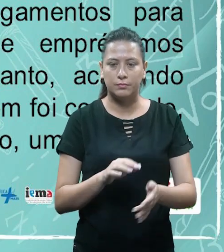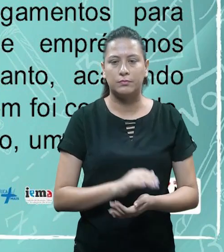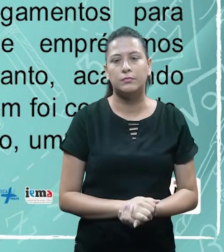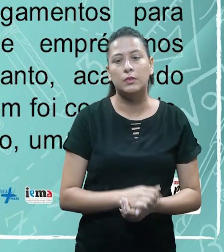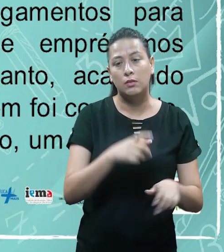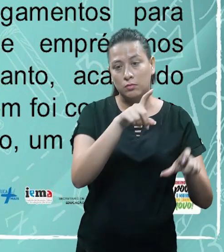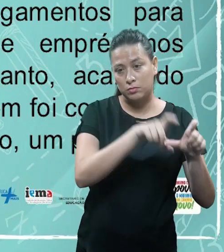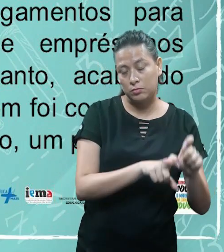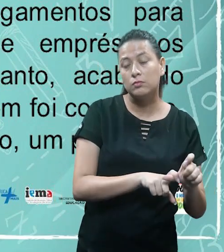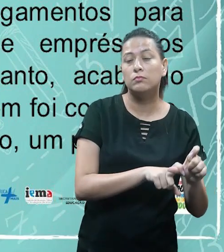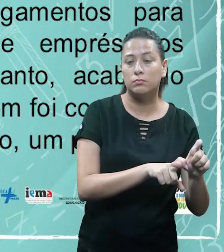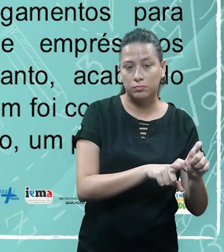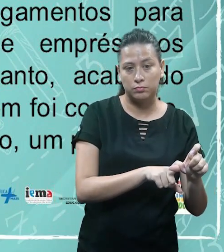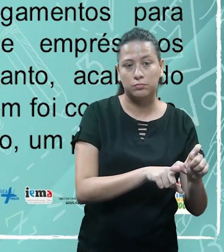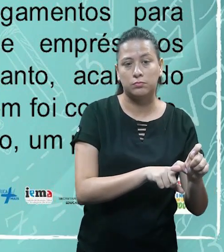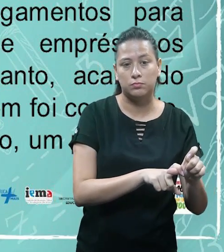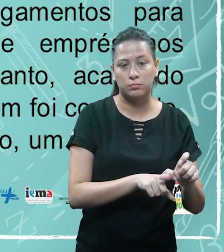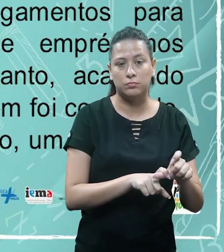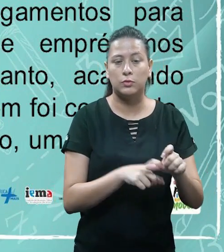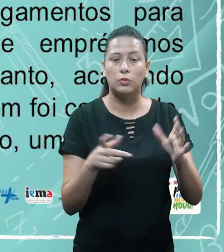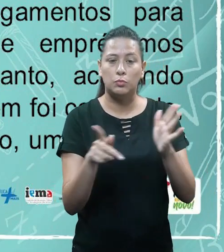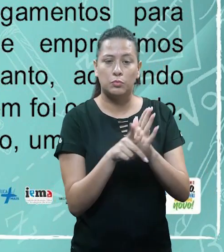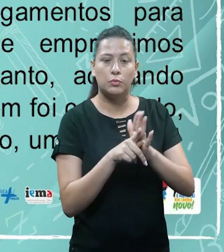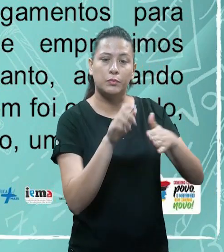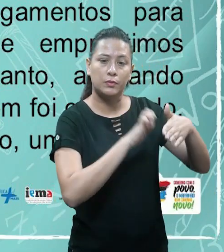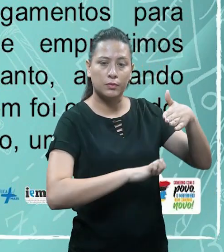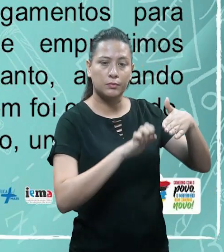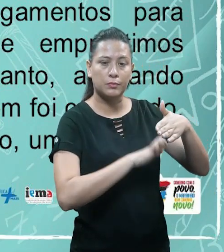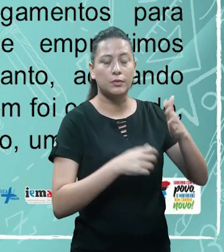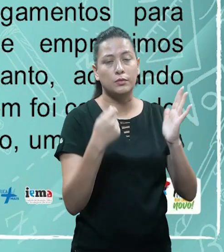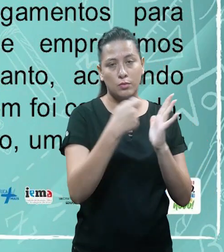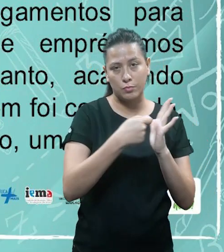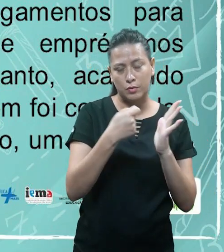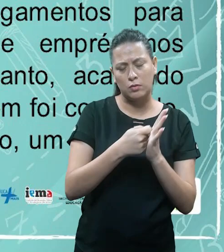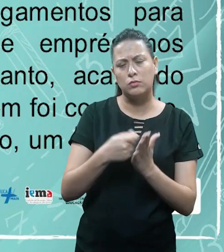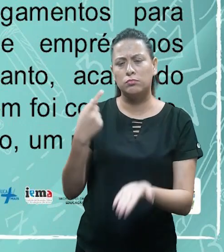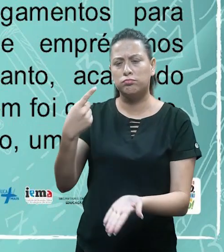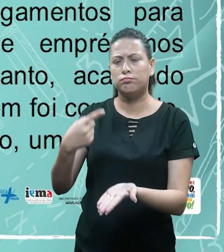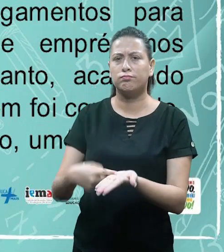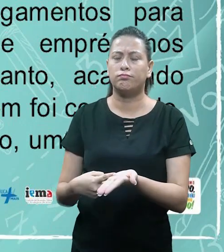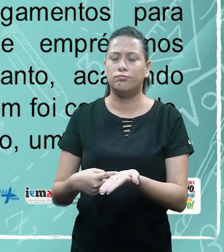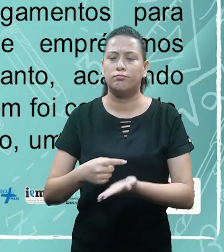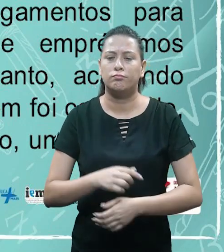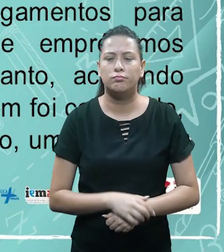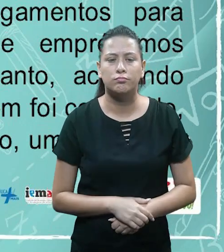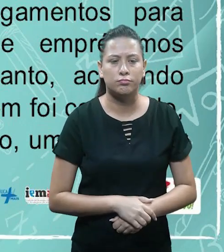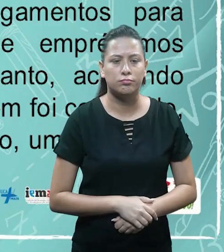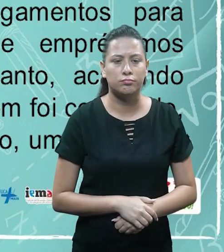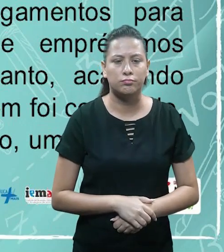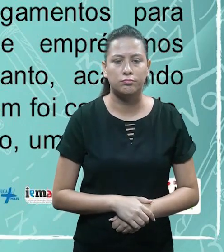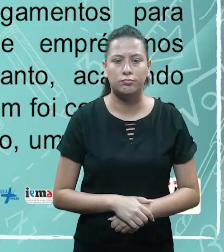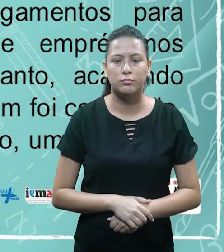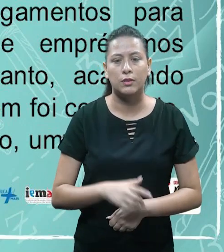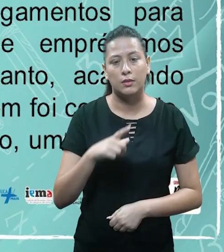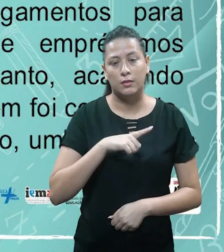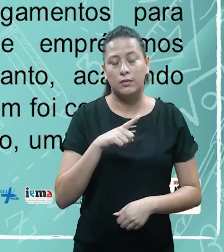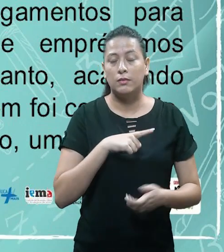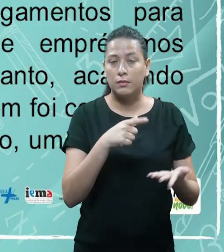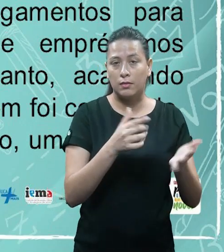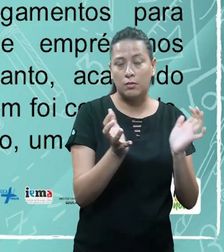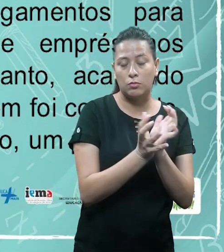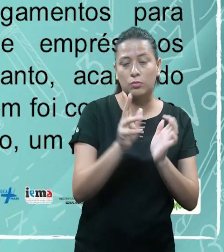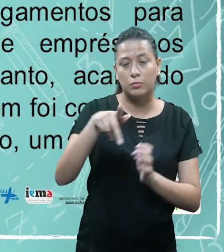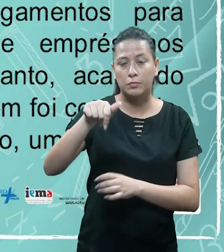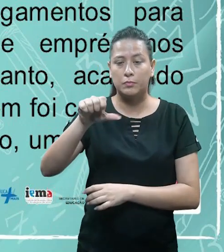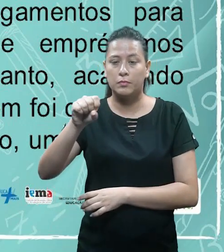representam as contas que são devedoras de uma empresa, ou seja, são obrigações e compromissos. Contas que se encaixam na